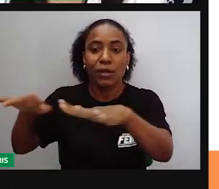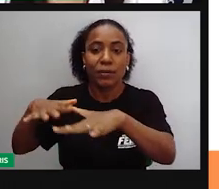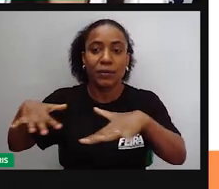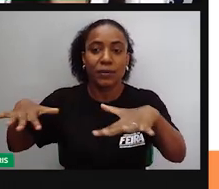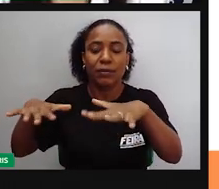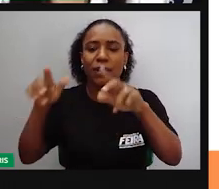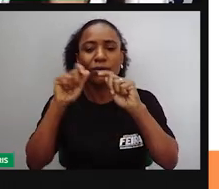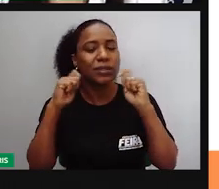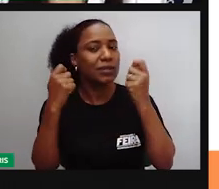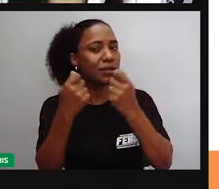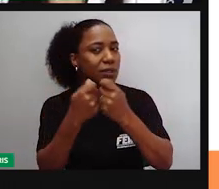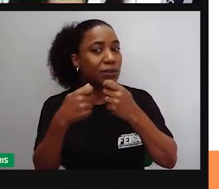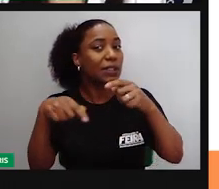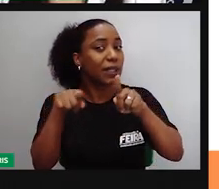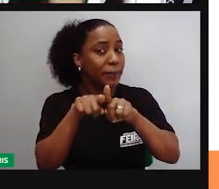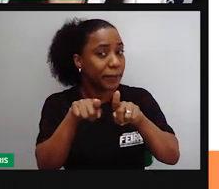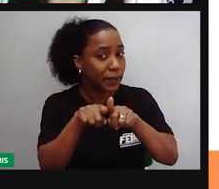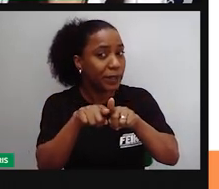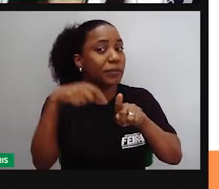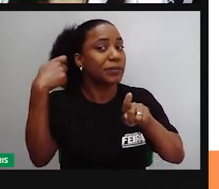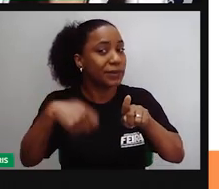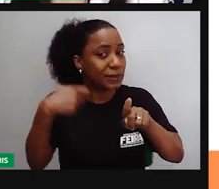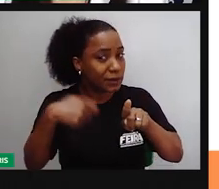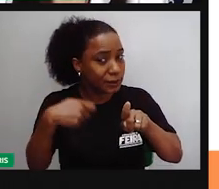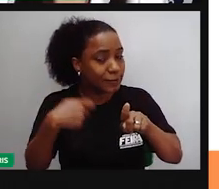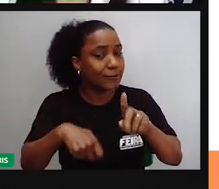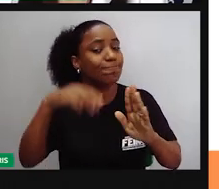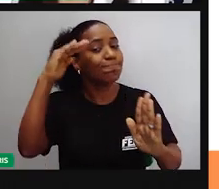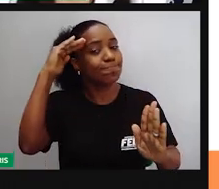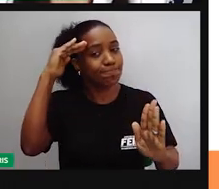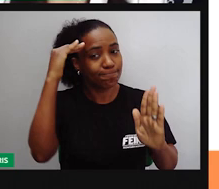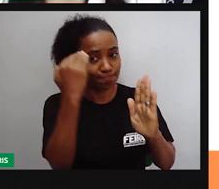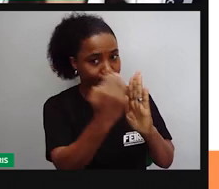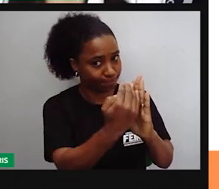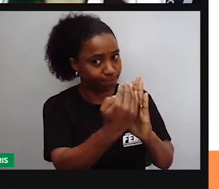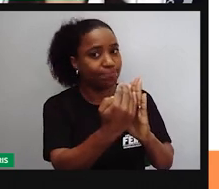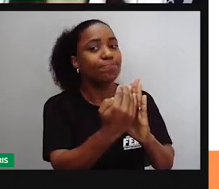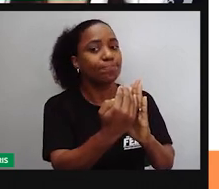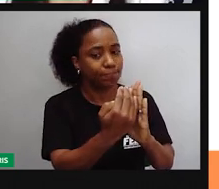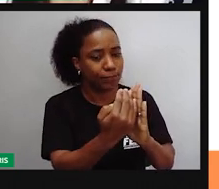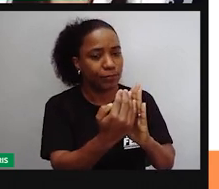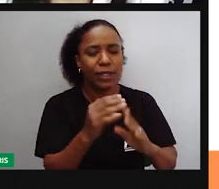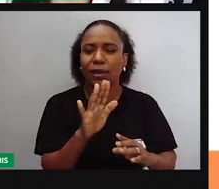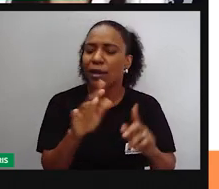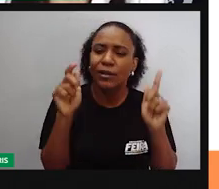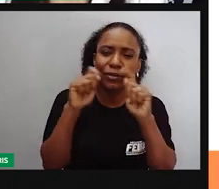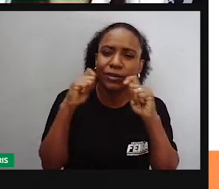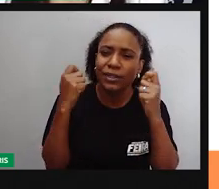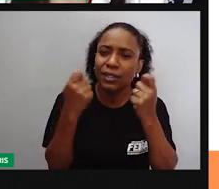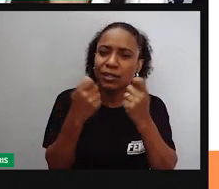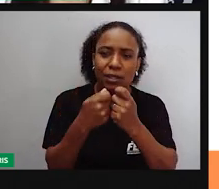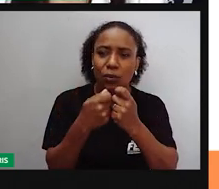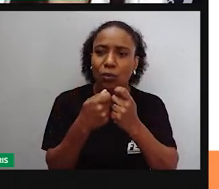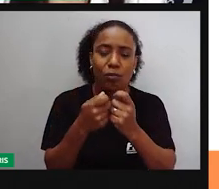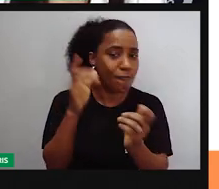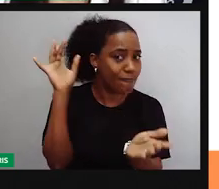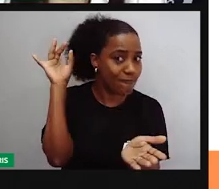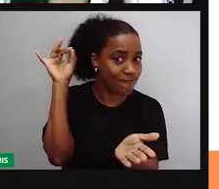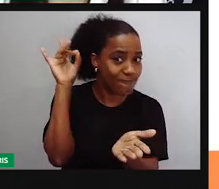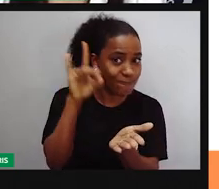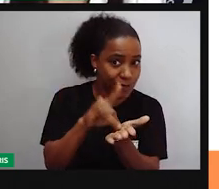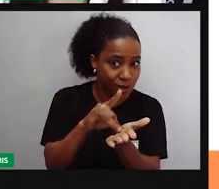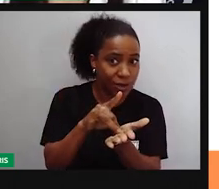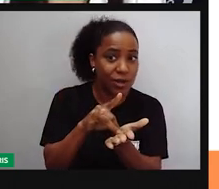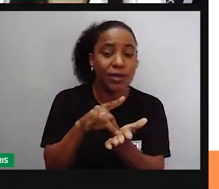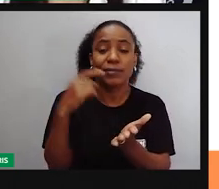possuem deveres. Para que seja reconhecida legalmente, uma associação de moradores